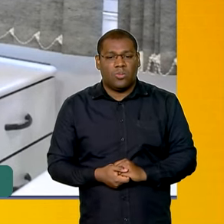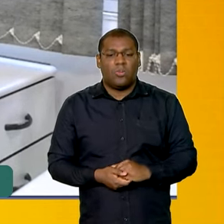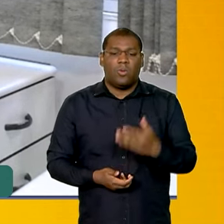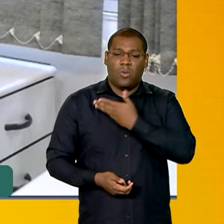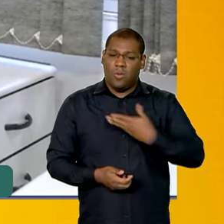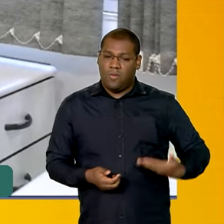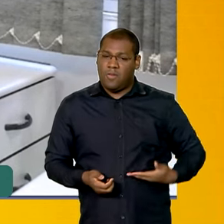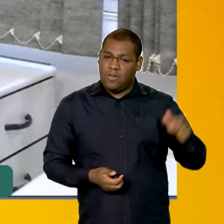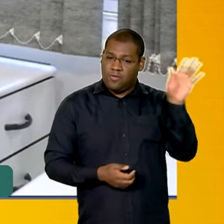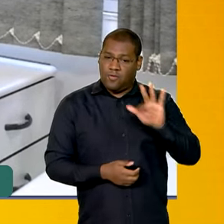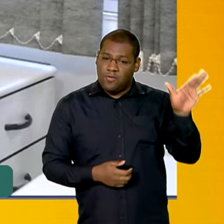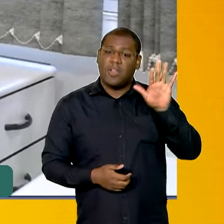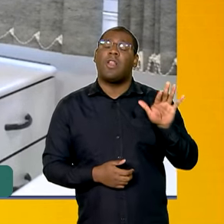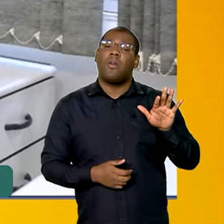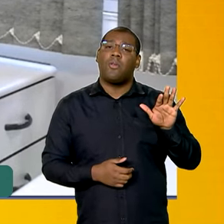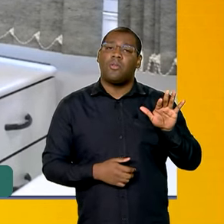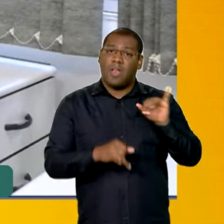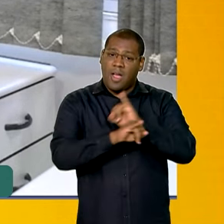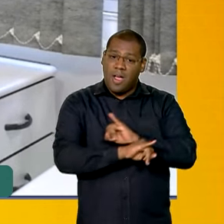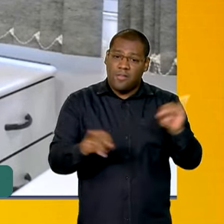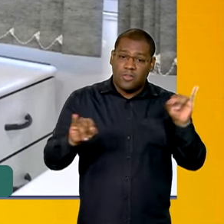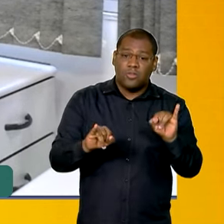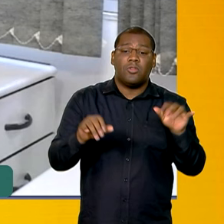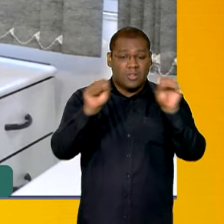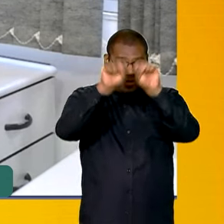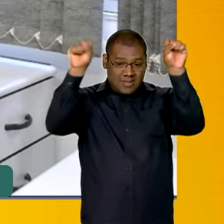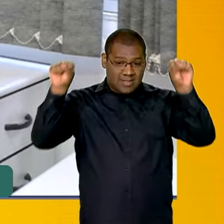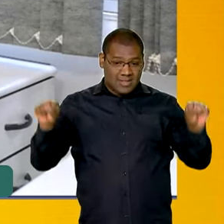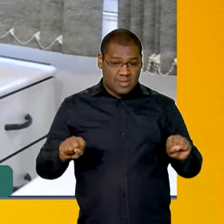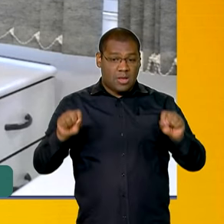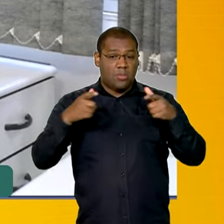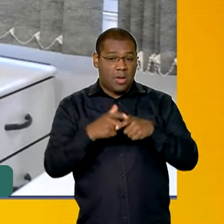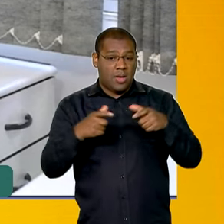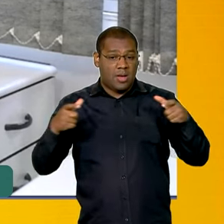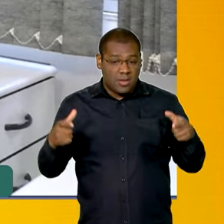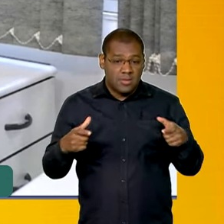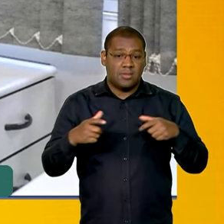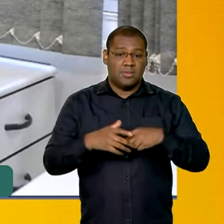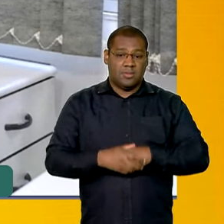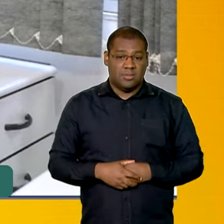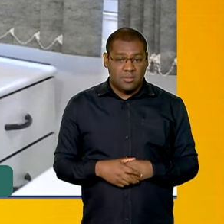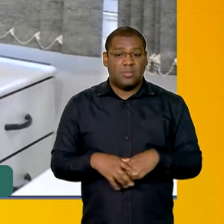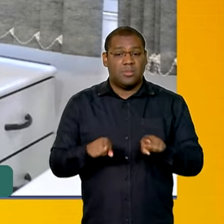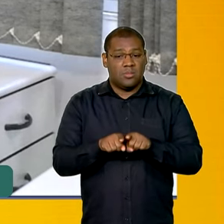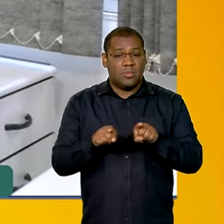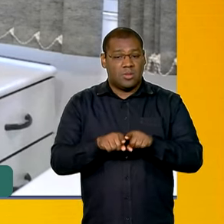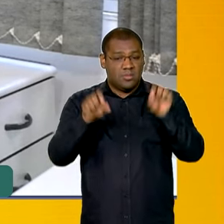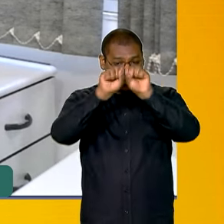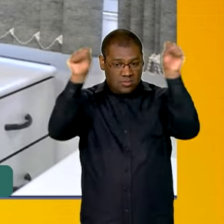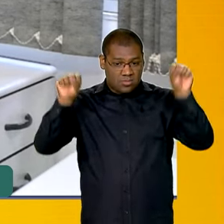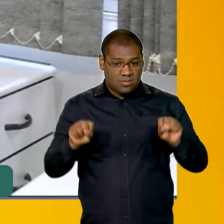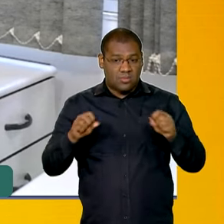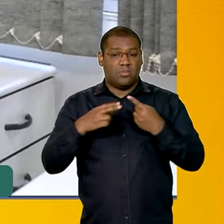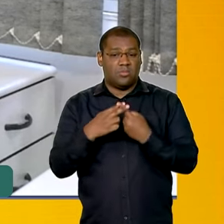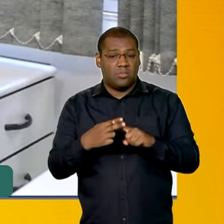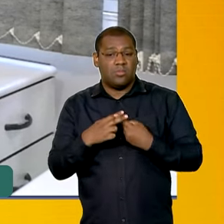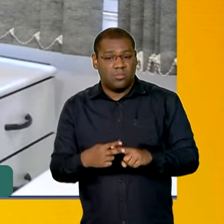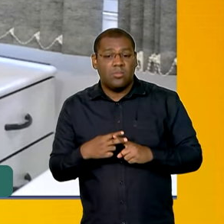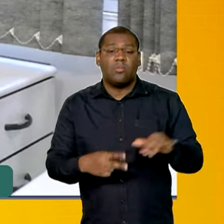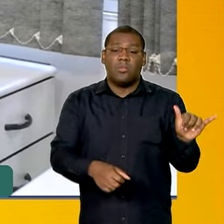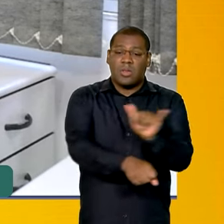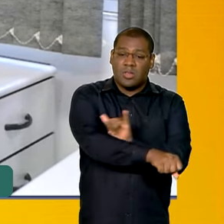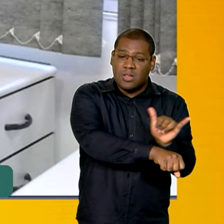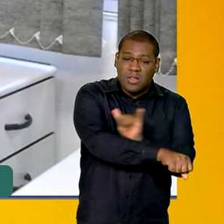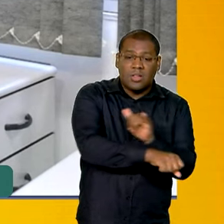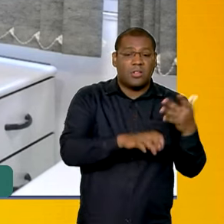governo na ampliação desses sistemas e no reforçamento da robusta desses sistemas. Mas algumas outras medidas também podem